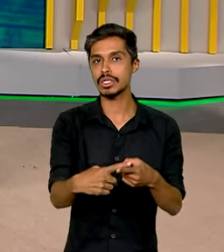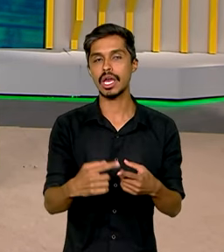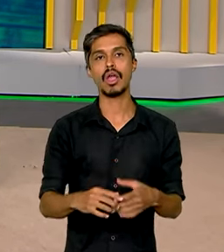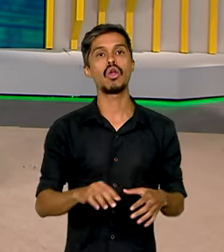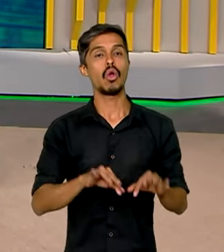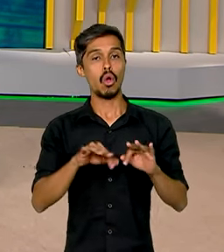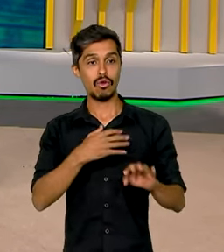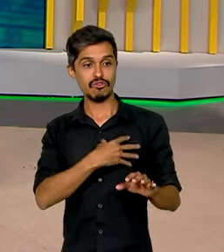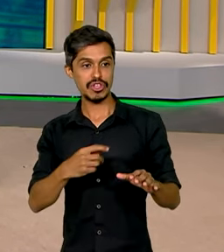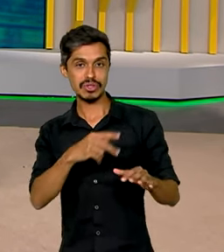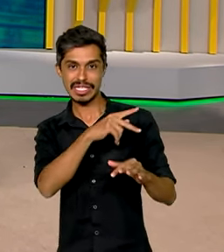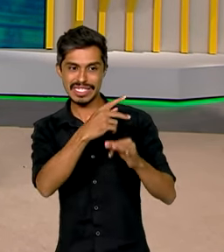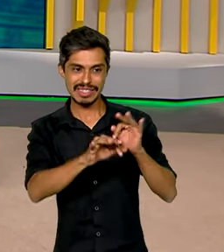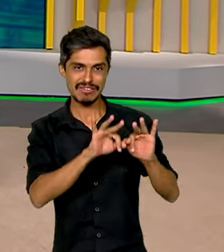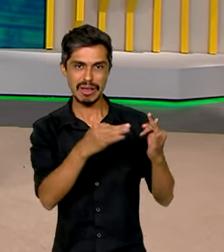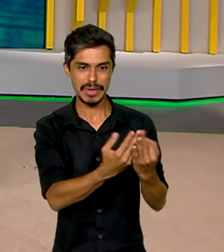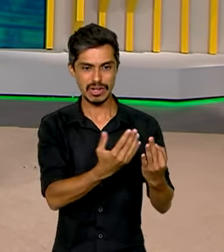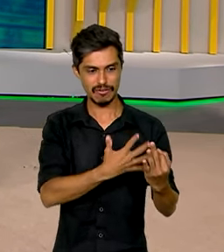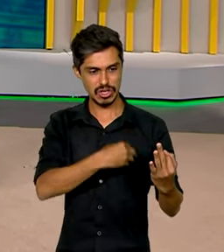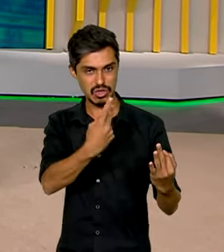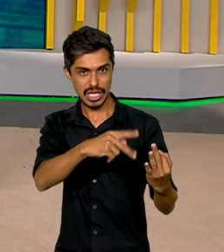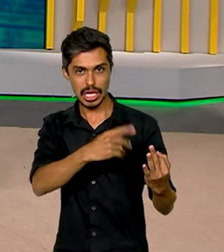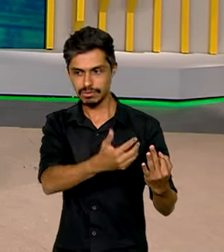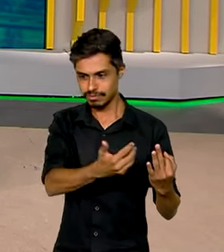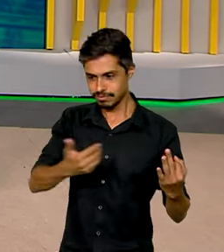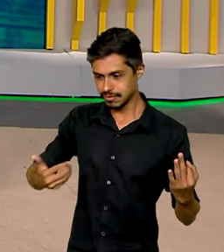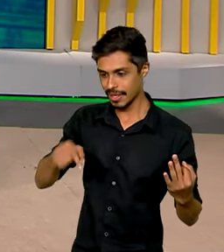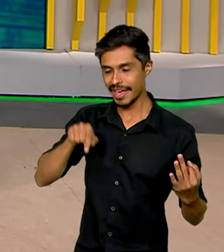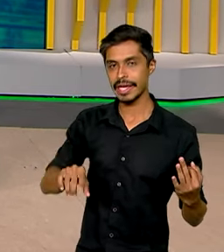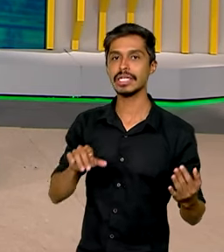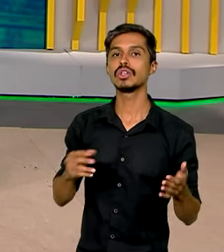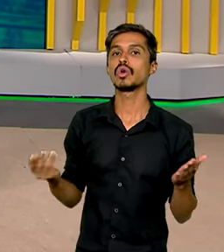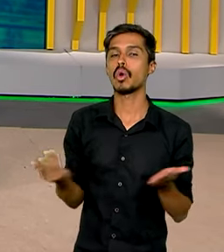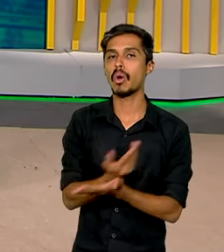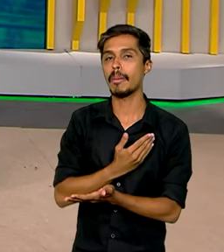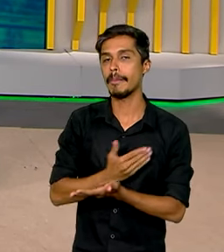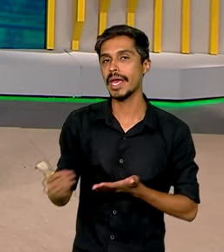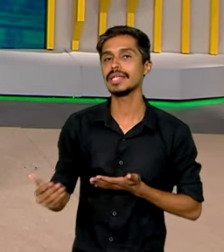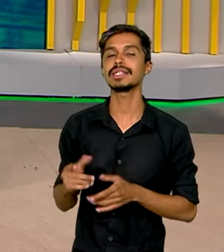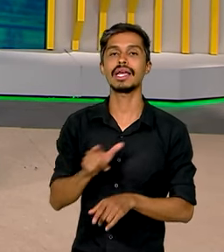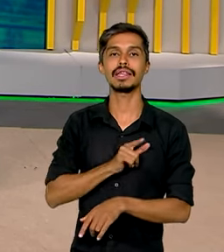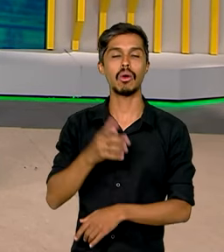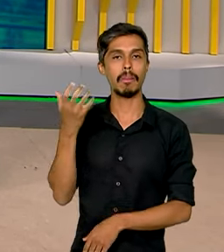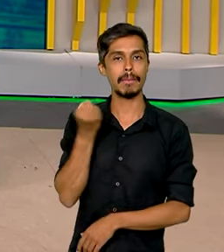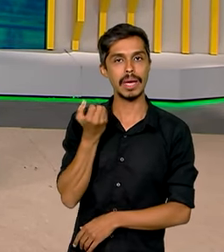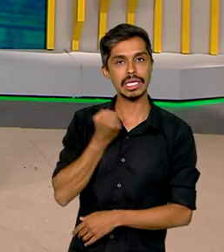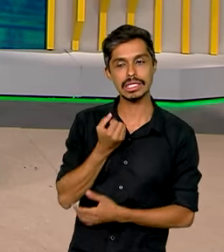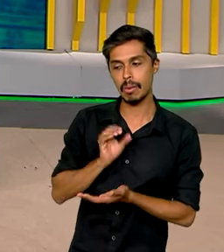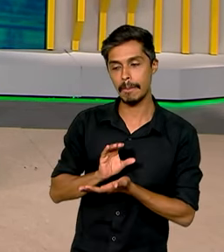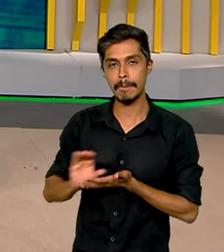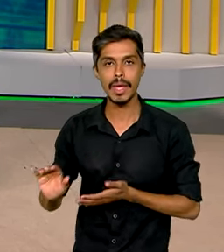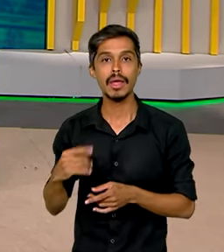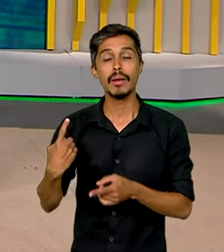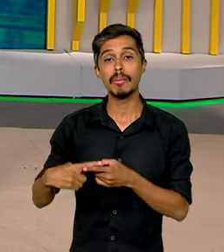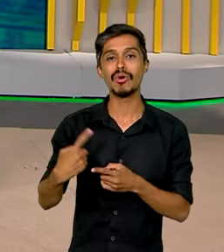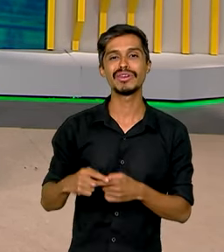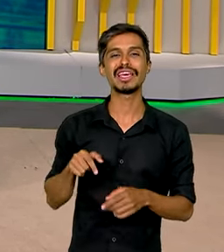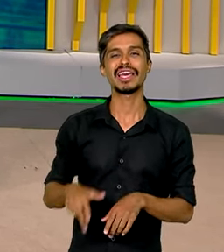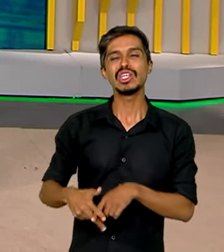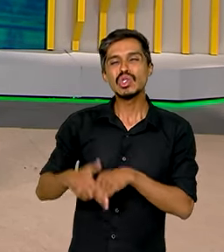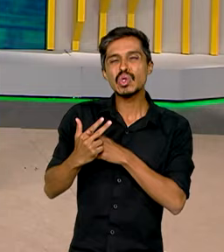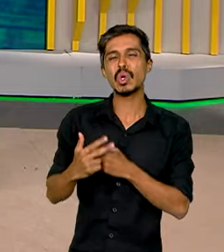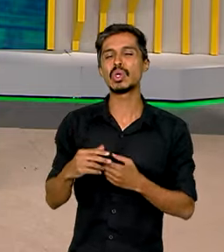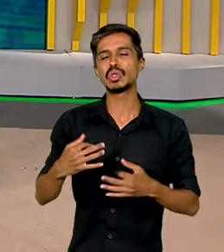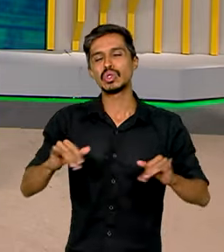filhos dessas pessoas que foram isoladas passam a receber uma pensão que visa reparar o dano causado pelo sofrimento